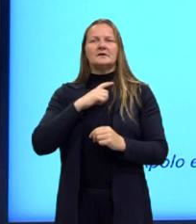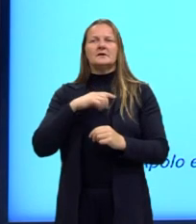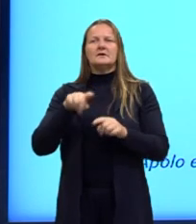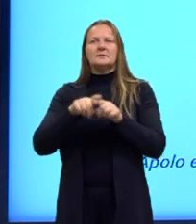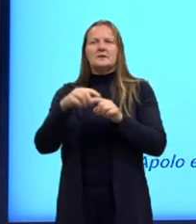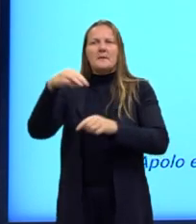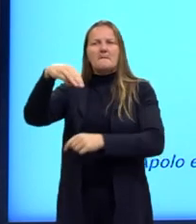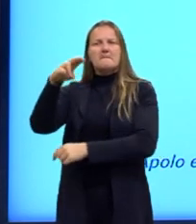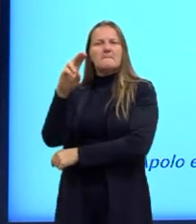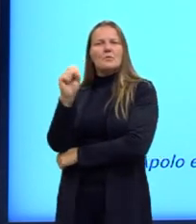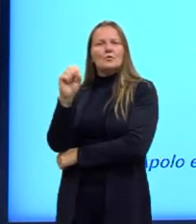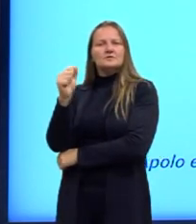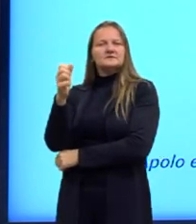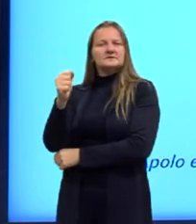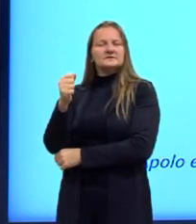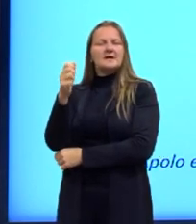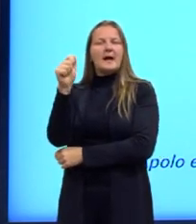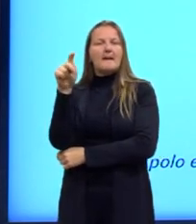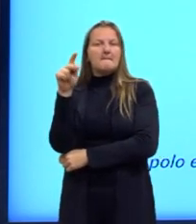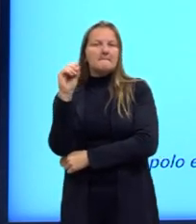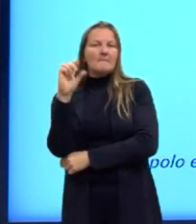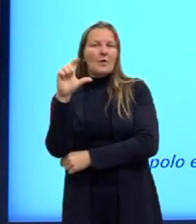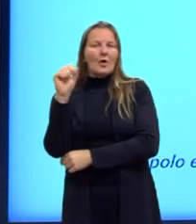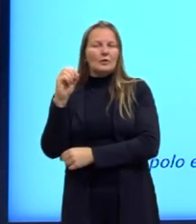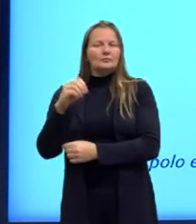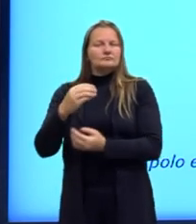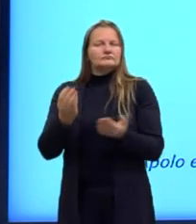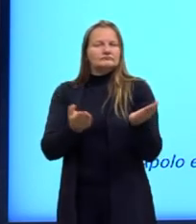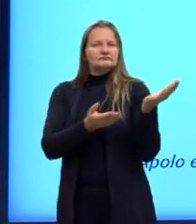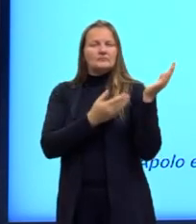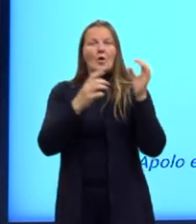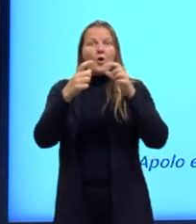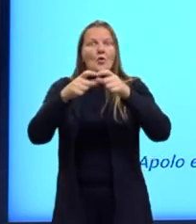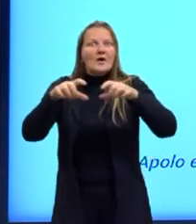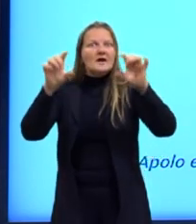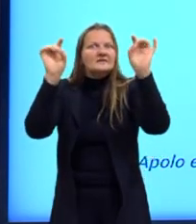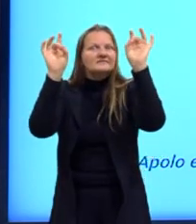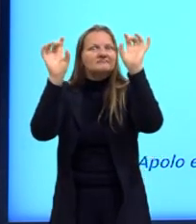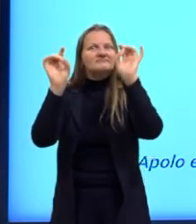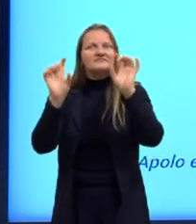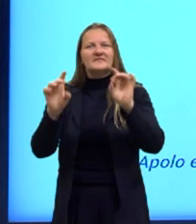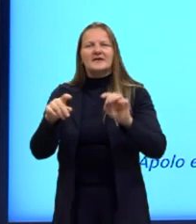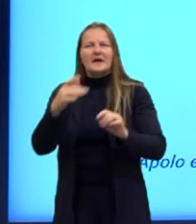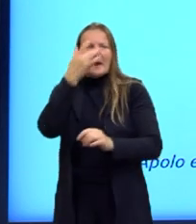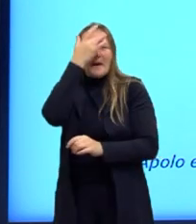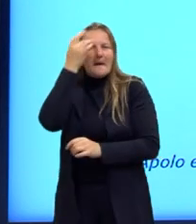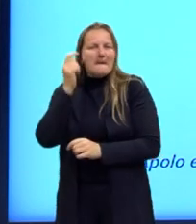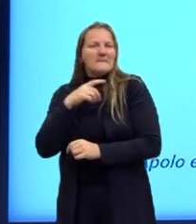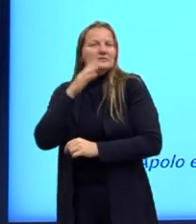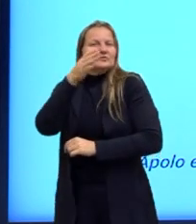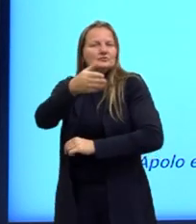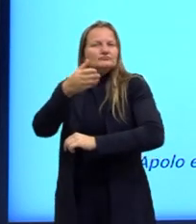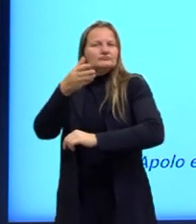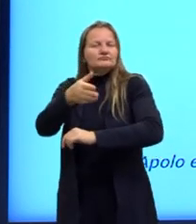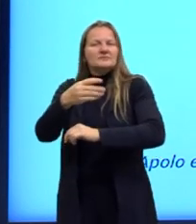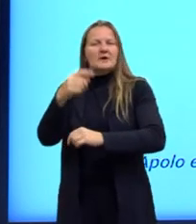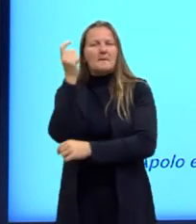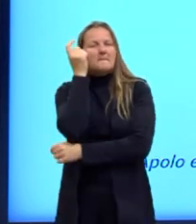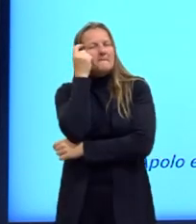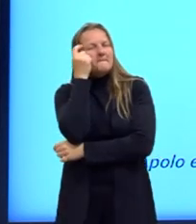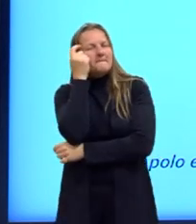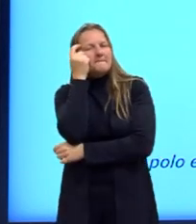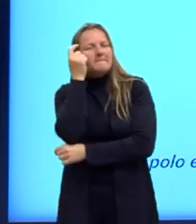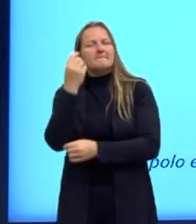Musas, o Apolo, e é como se fosse um lugar especial onde as pessoas vão para poder pensar,